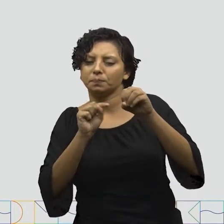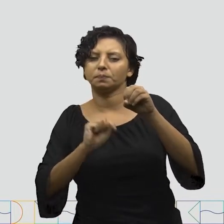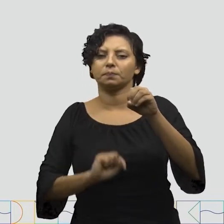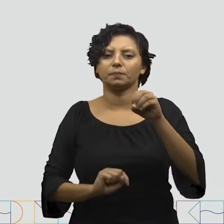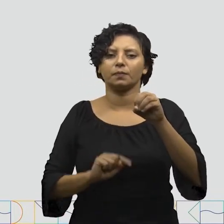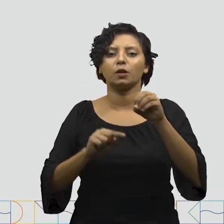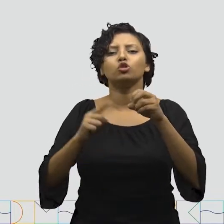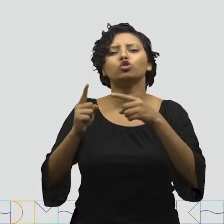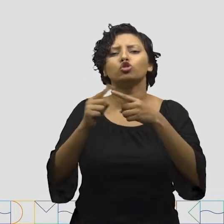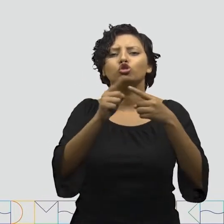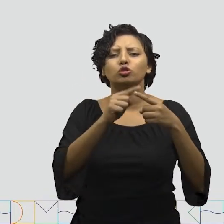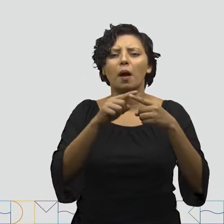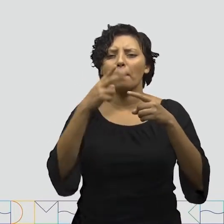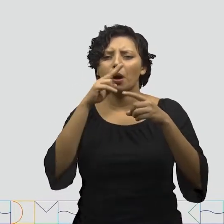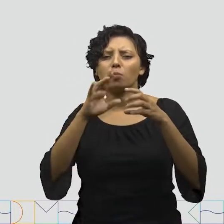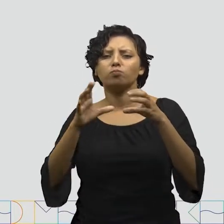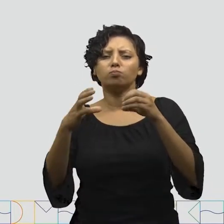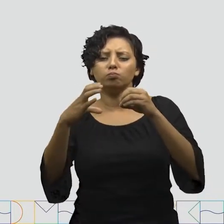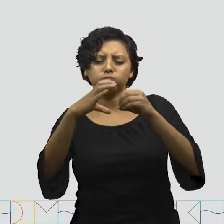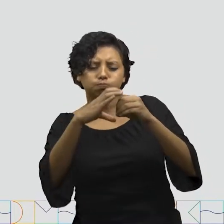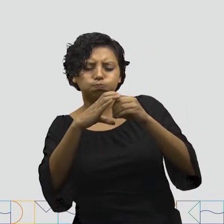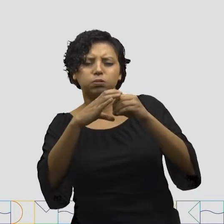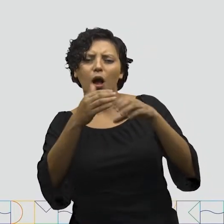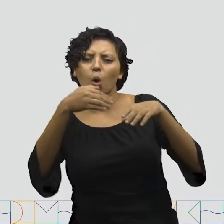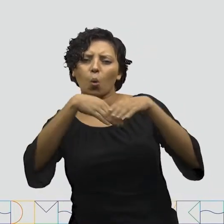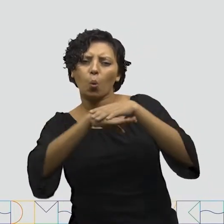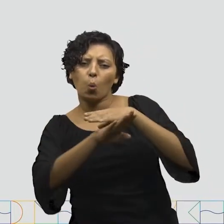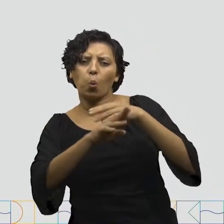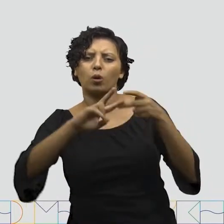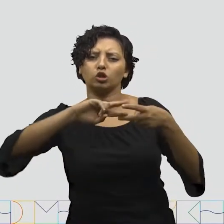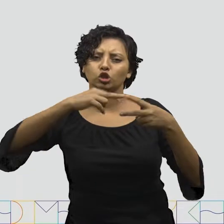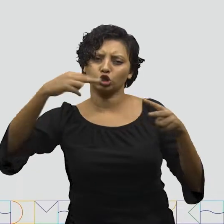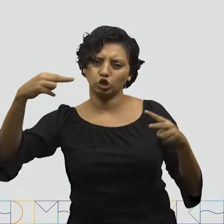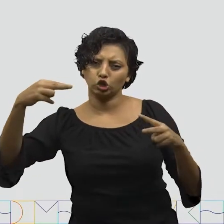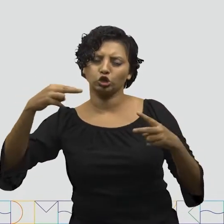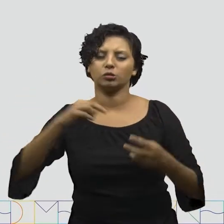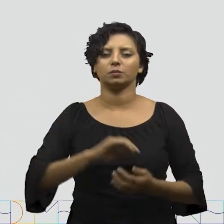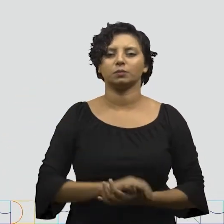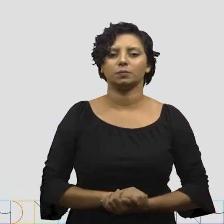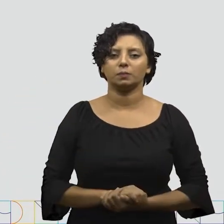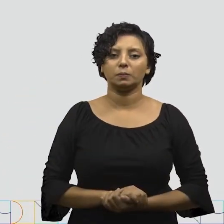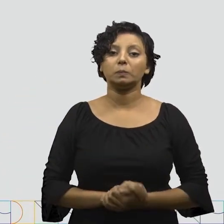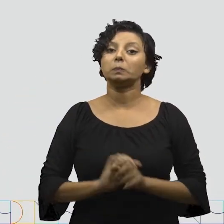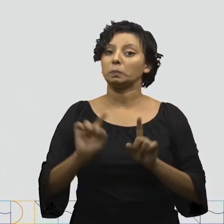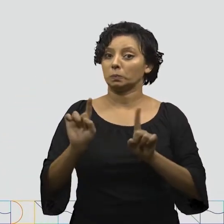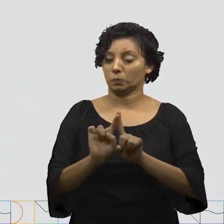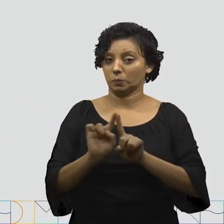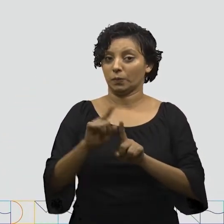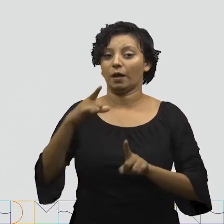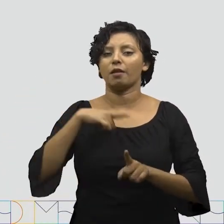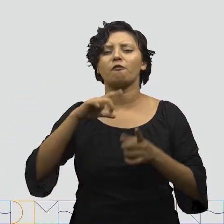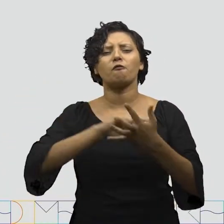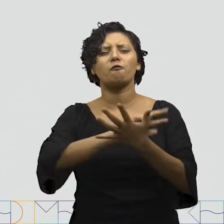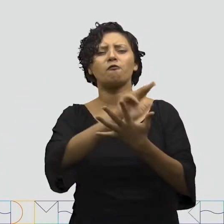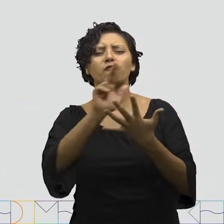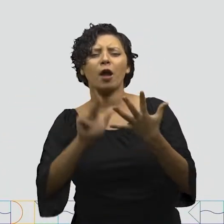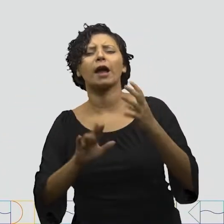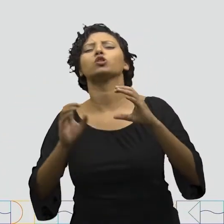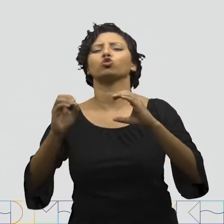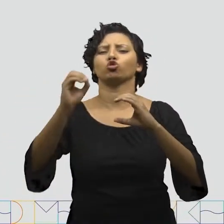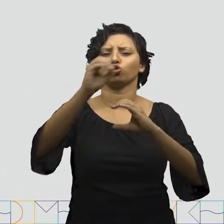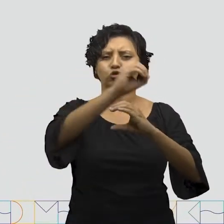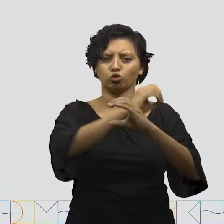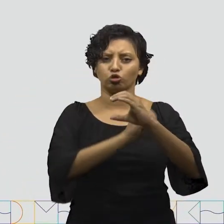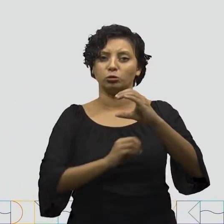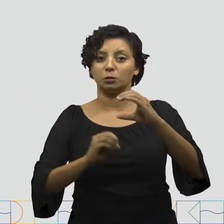que é uma espécie de bolsinha guardando material genético. Além disso, ela possui várias organelas,